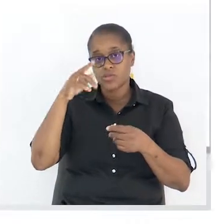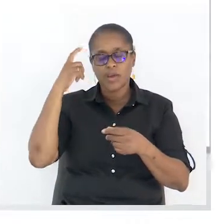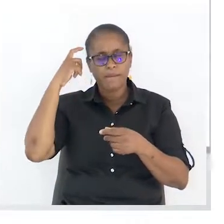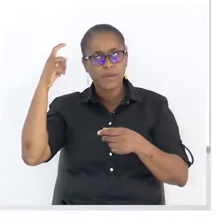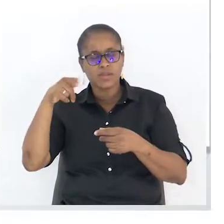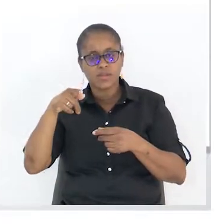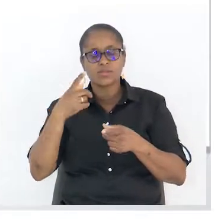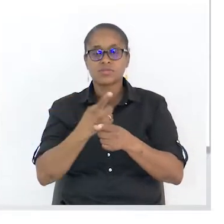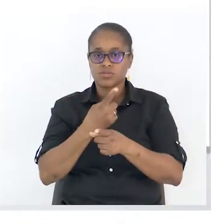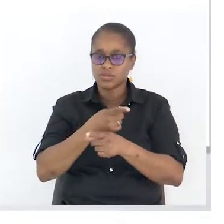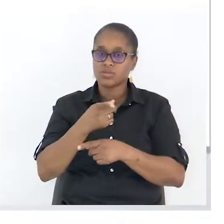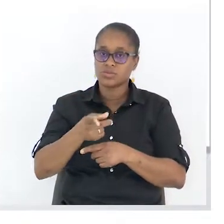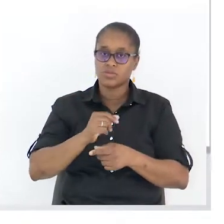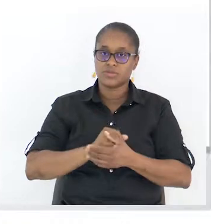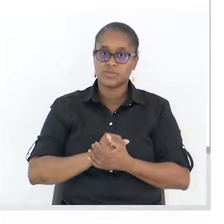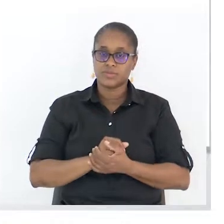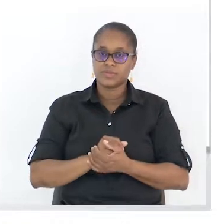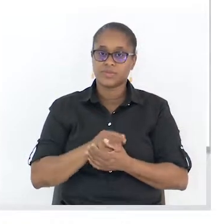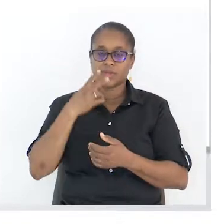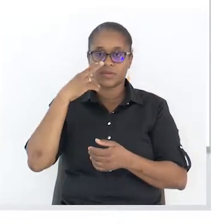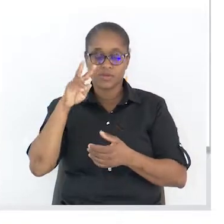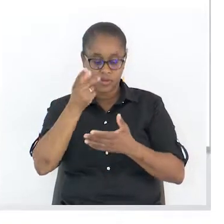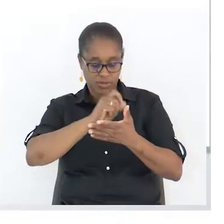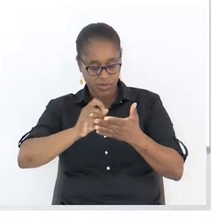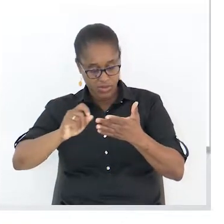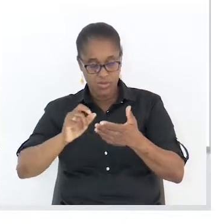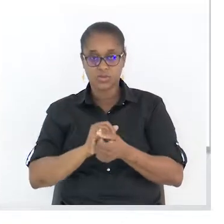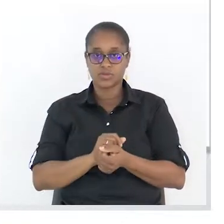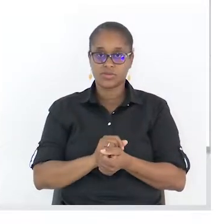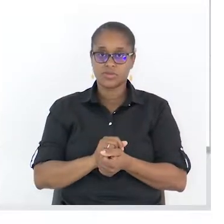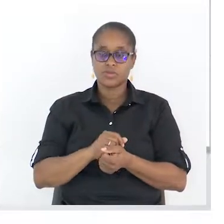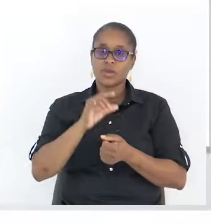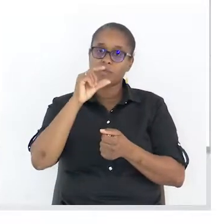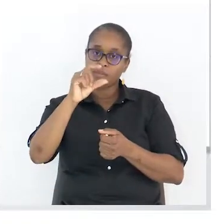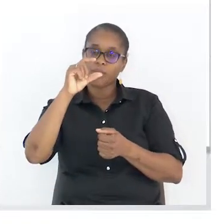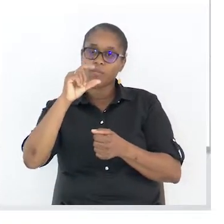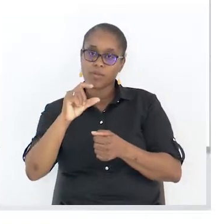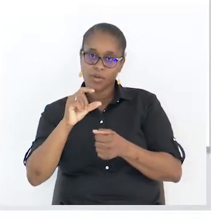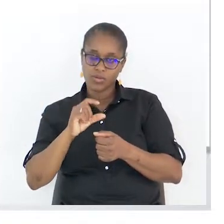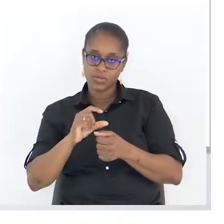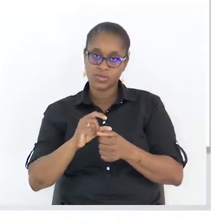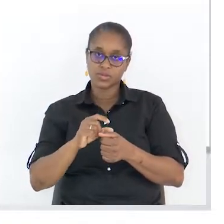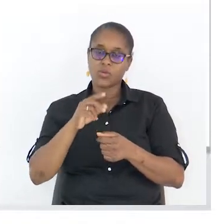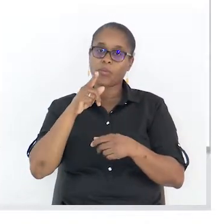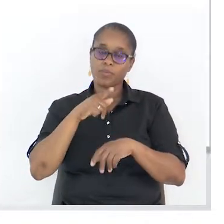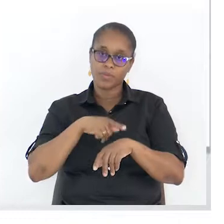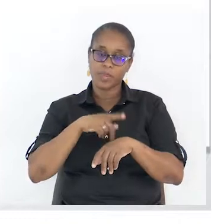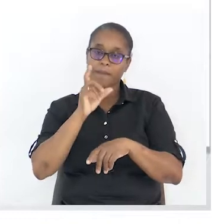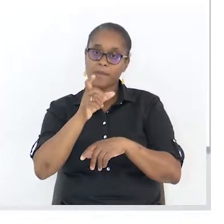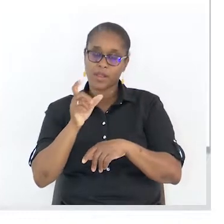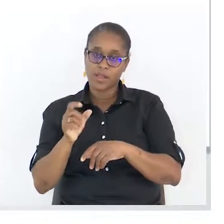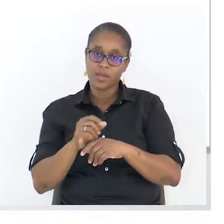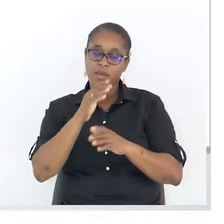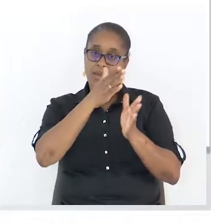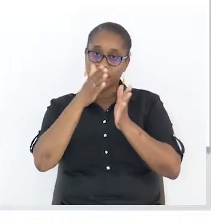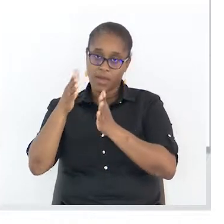Vem redigido em prosa, com períodos e parágrafos. Já sabes esta técnica. Tem o intuito de persuadir